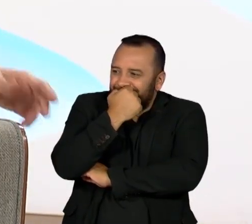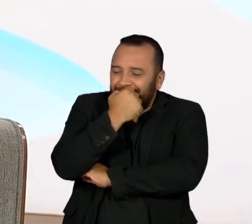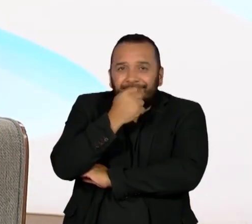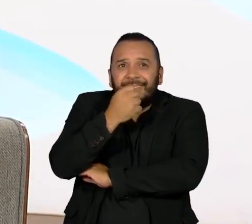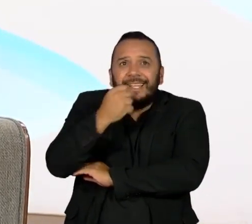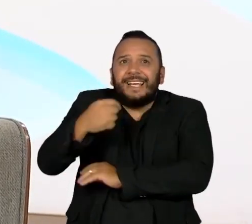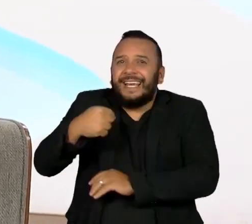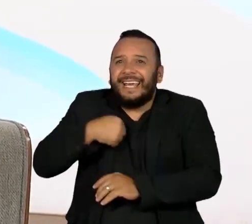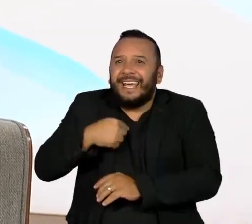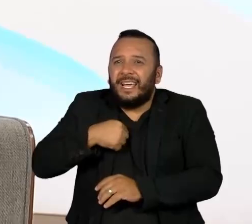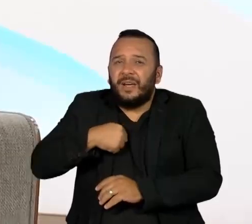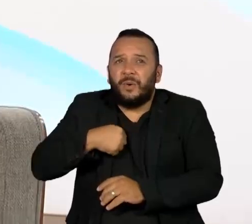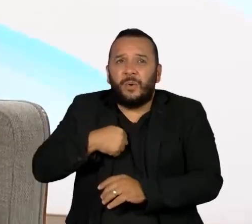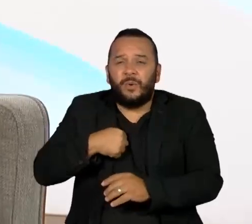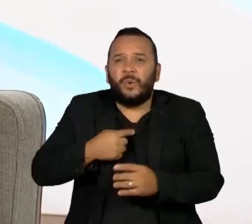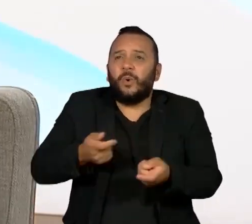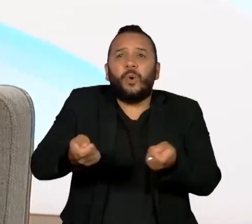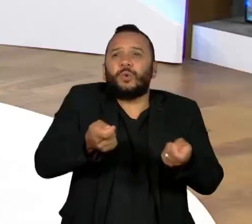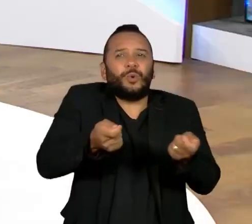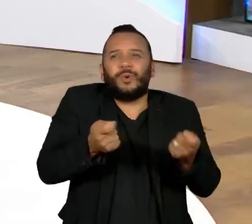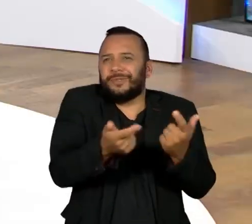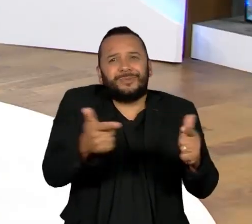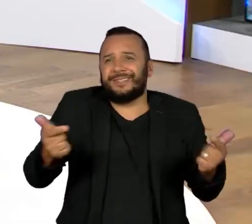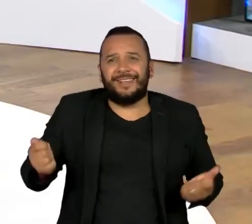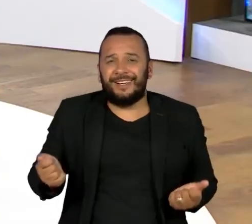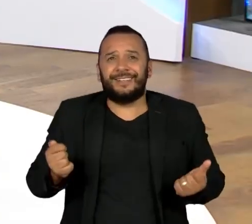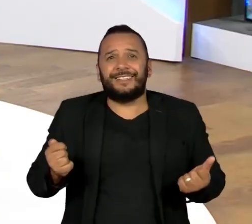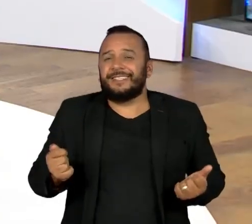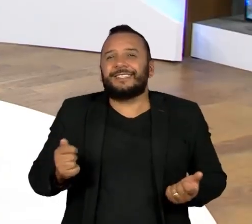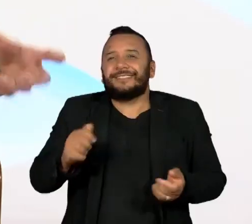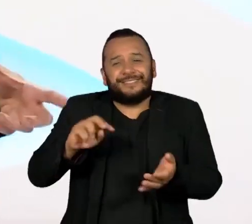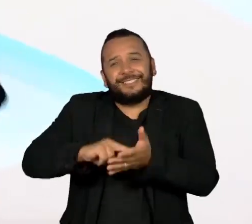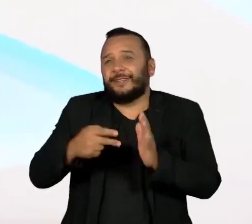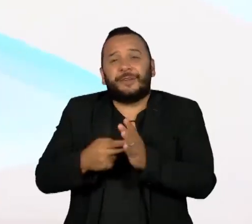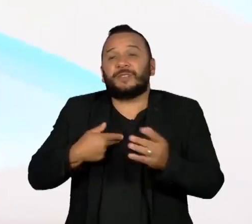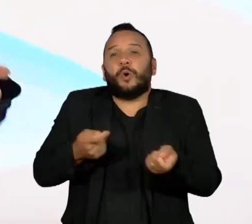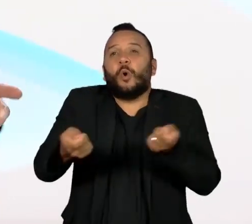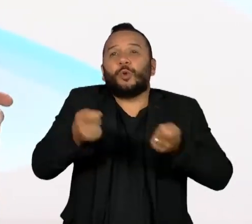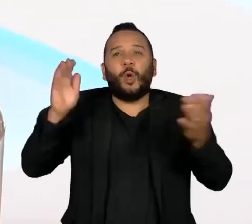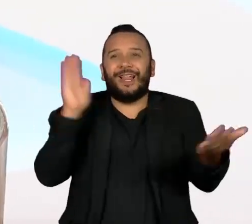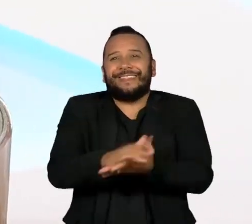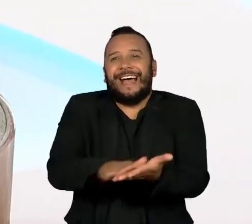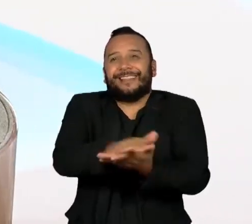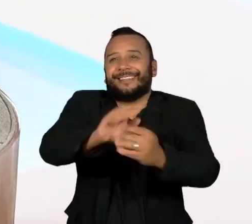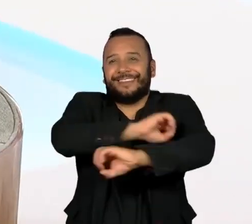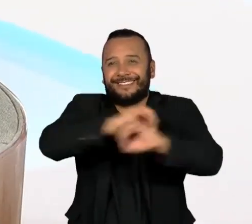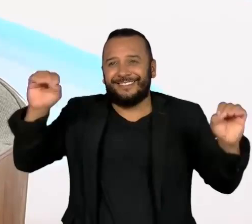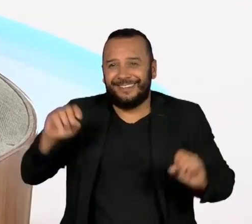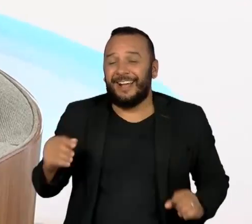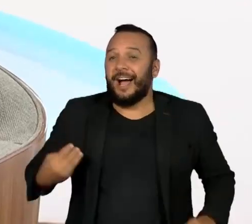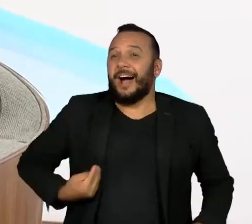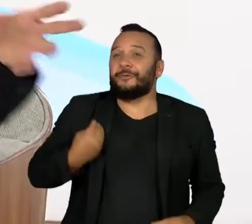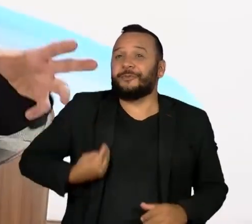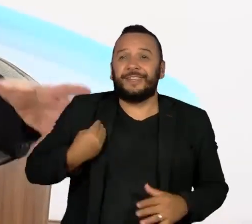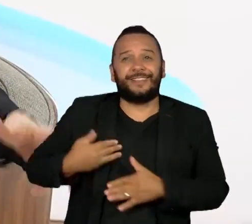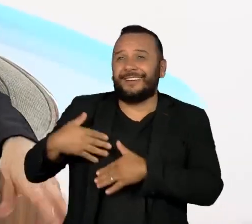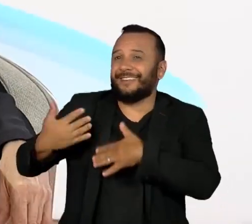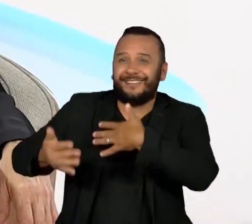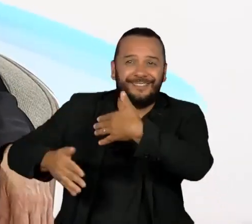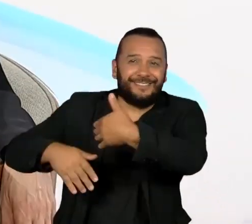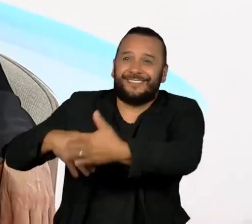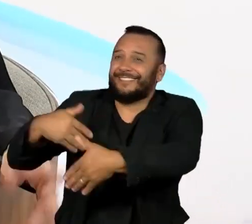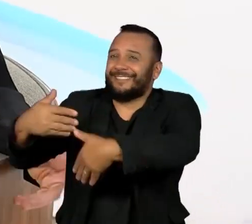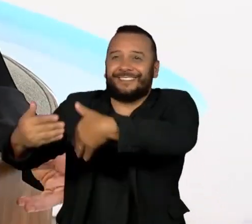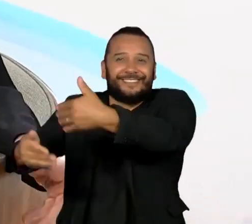como você não domina. O fim é um pouco sobre isso, sobre como você não domina nada, como a vida te leva de